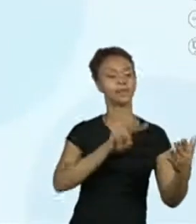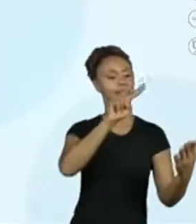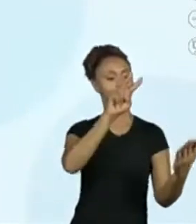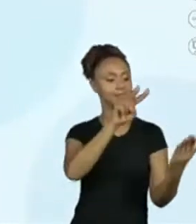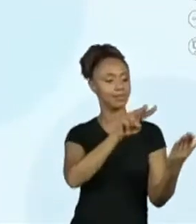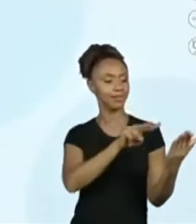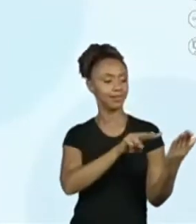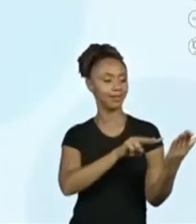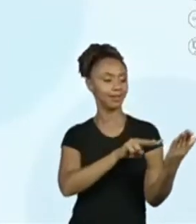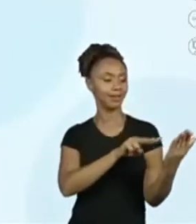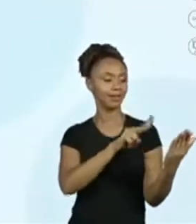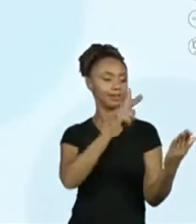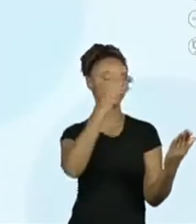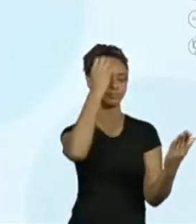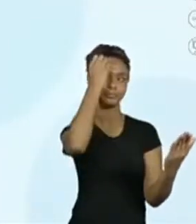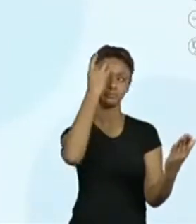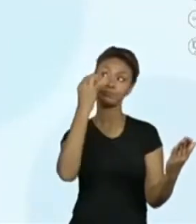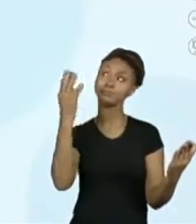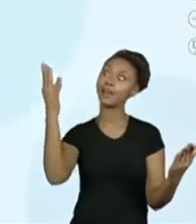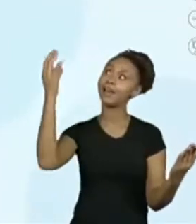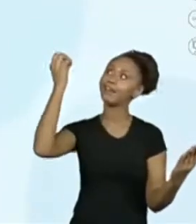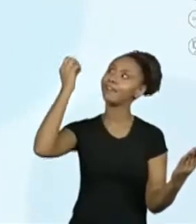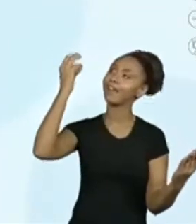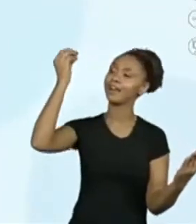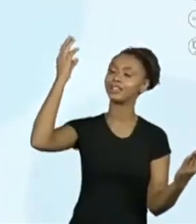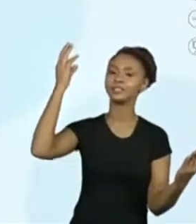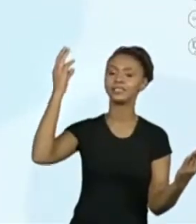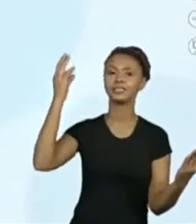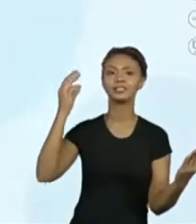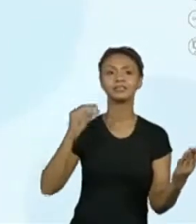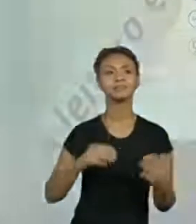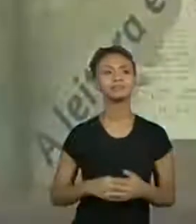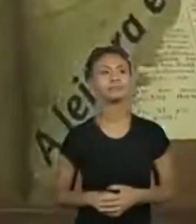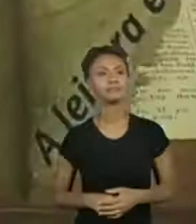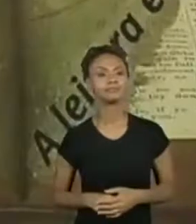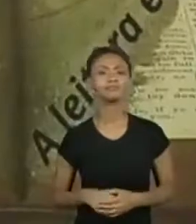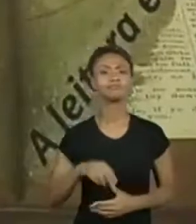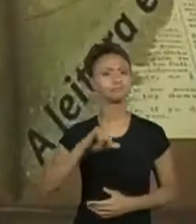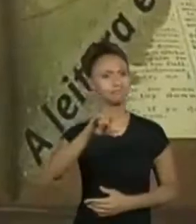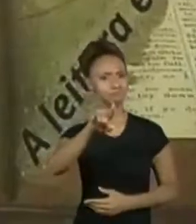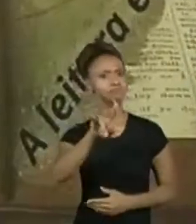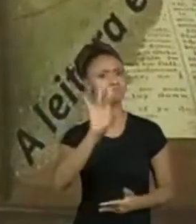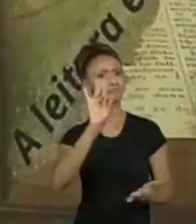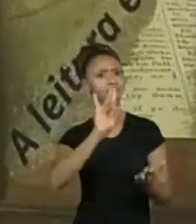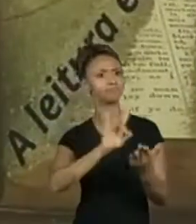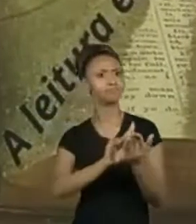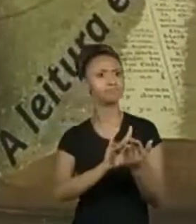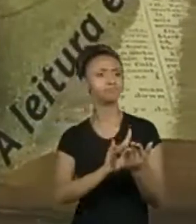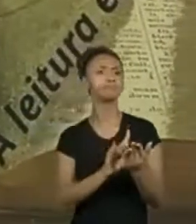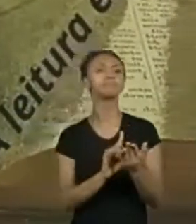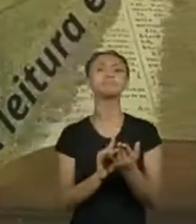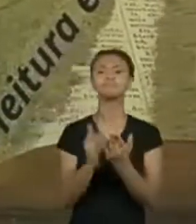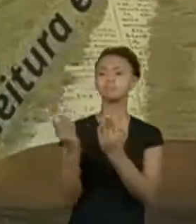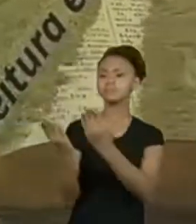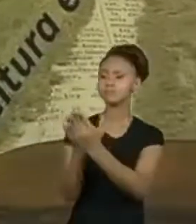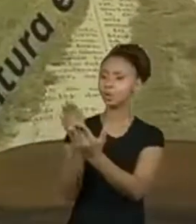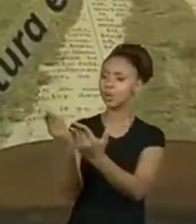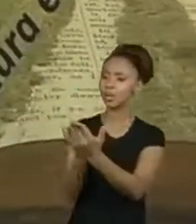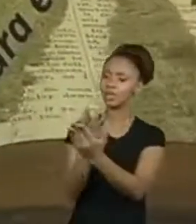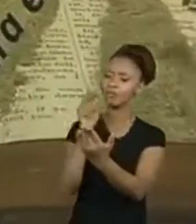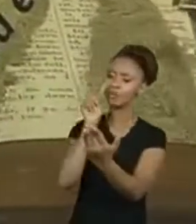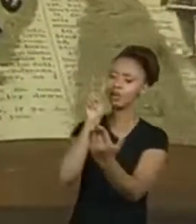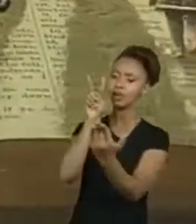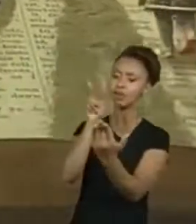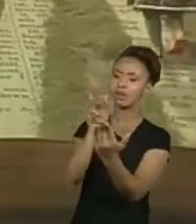Ler é viajar. Vou ler os versos. Ao ler um livro, a leitura é